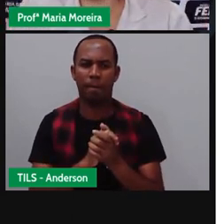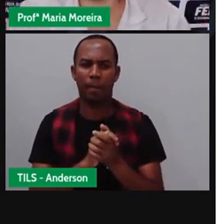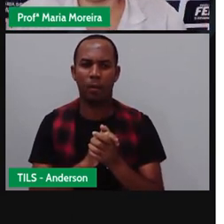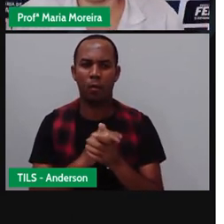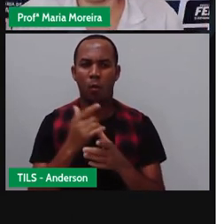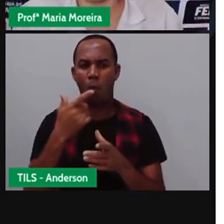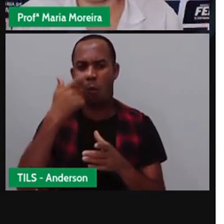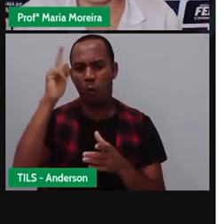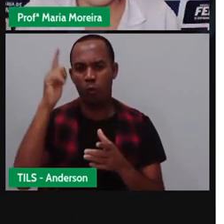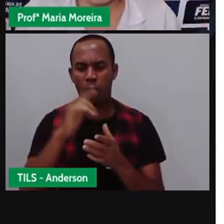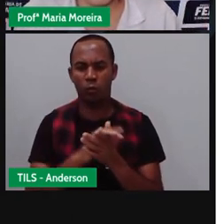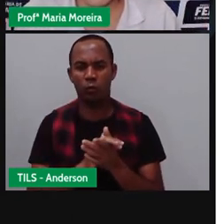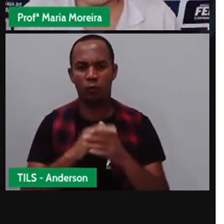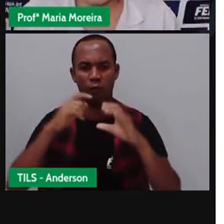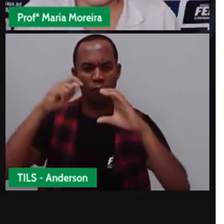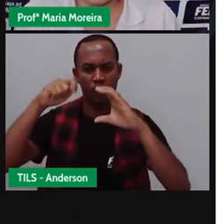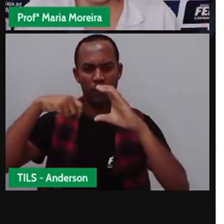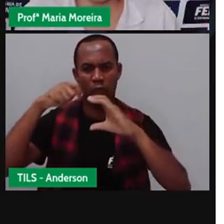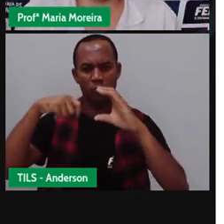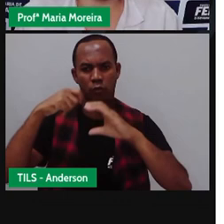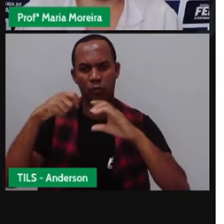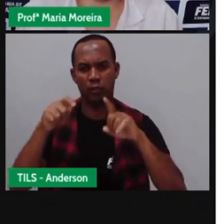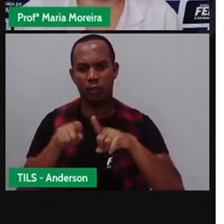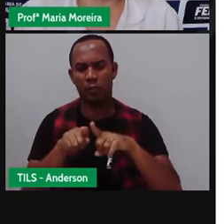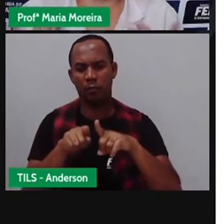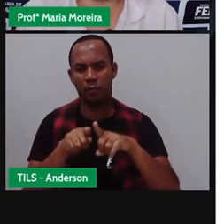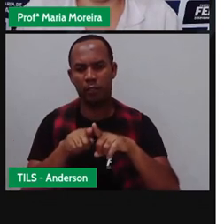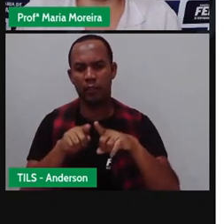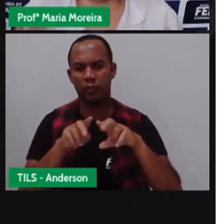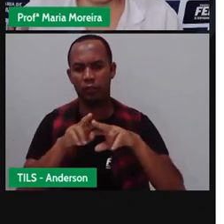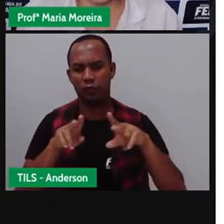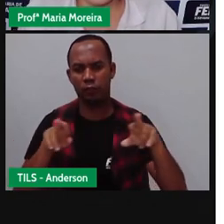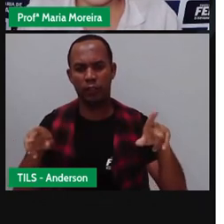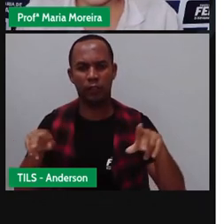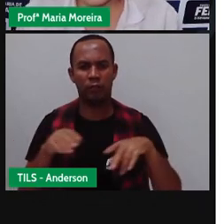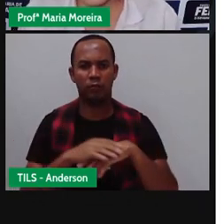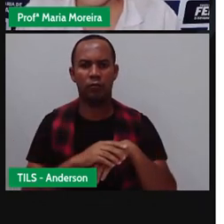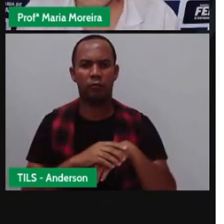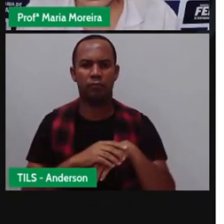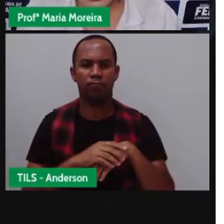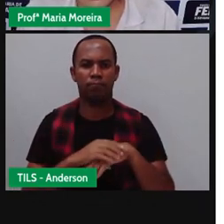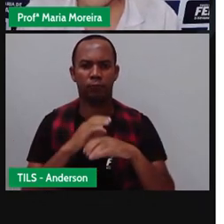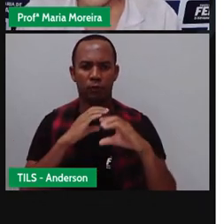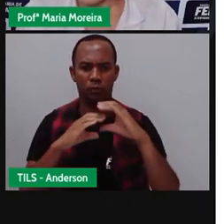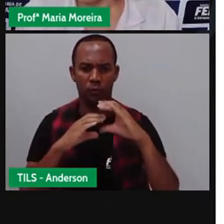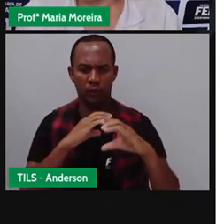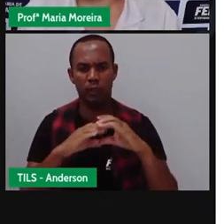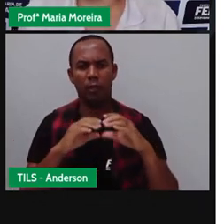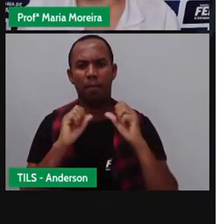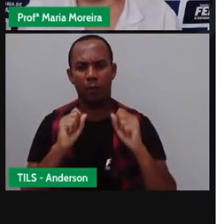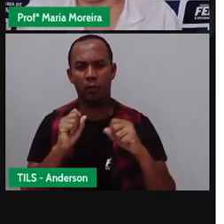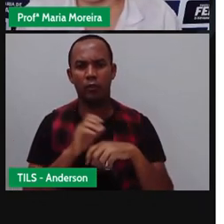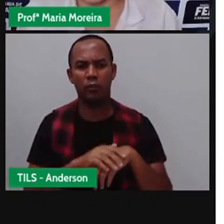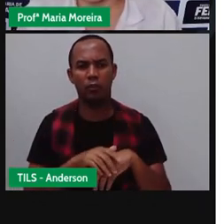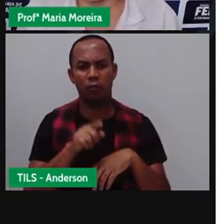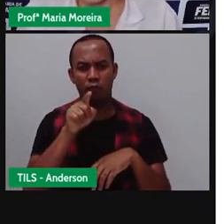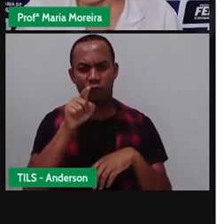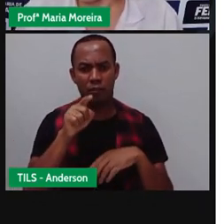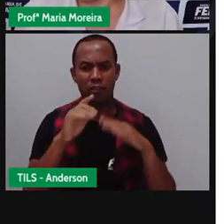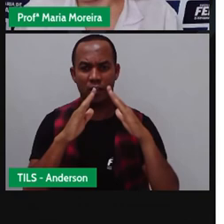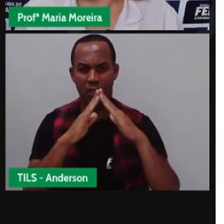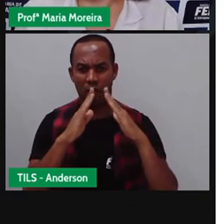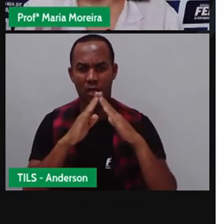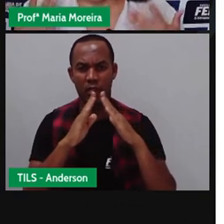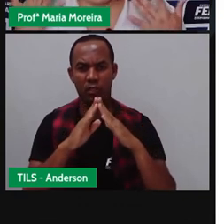Ou com vídeos gravados, não é isso? Então existem o quê? Várias maneiras de se comunicar. E vocês que estão em casa?